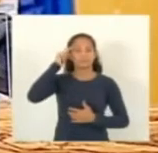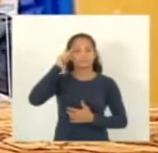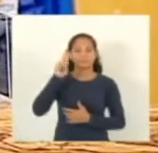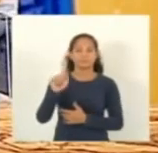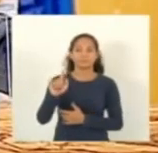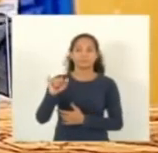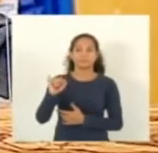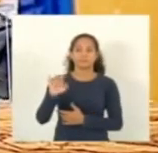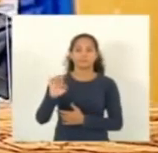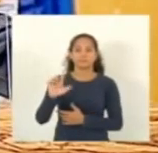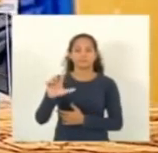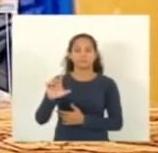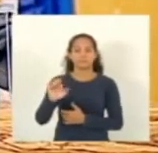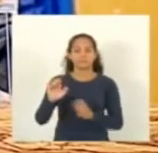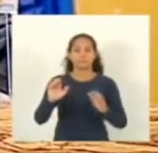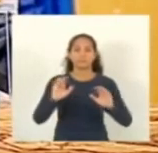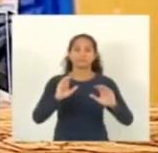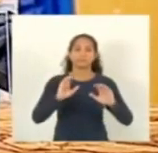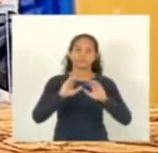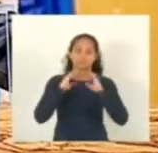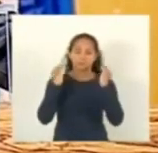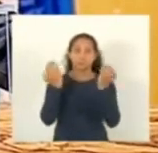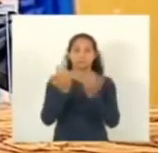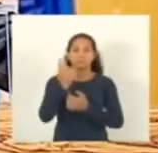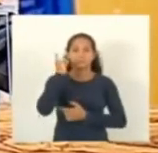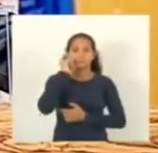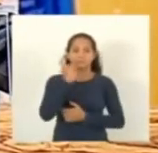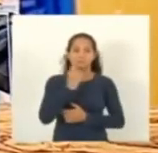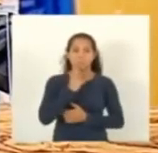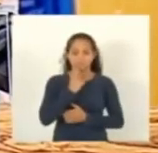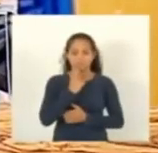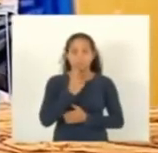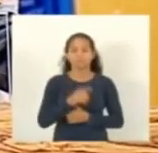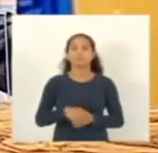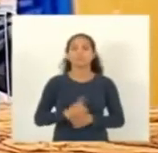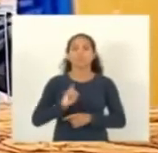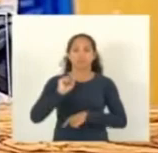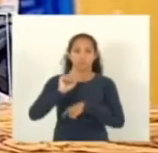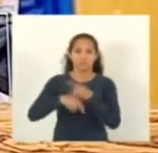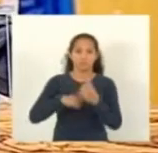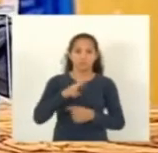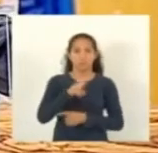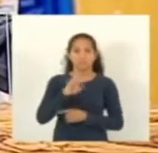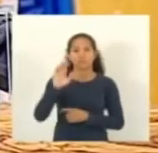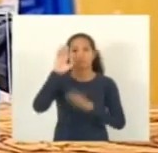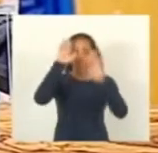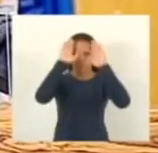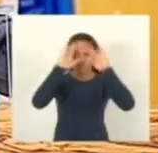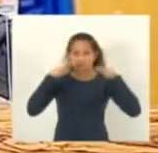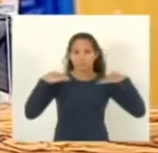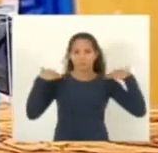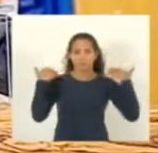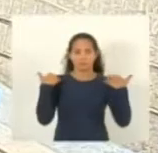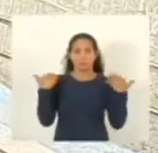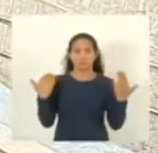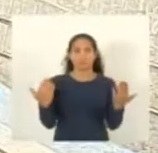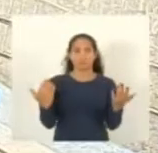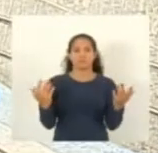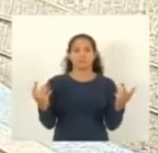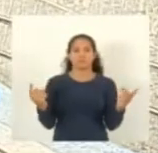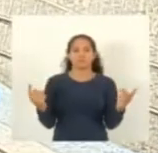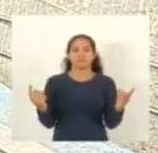livro a nossa fala para a comunidade surda. É daqui a pouco a Eliana, que vai fazer o revezamento com ela.